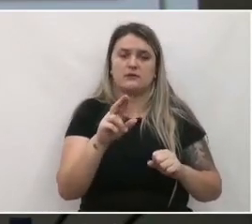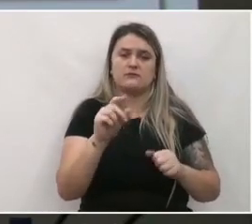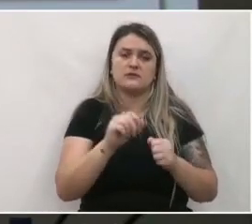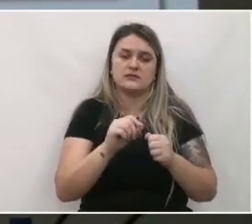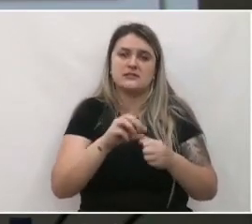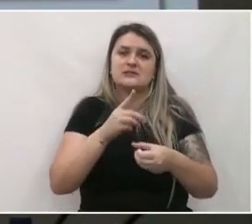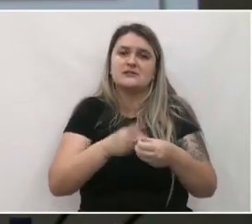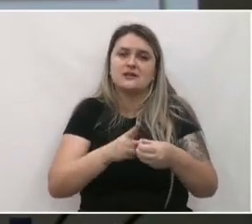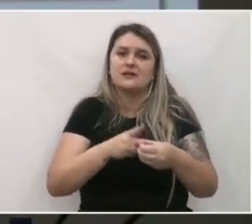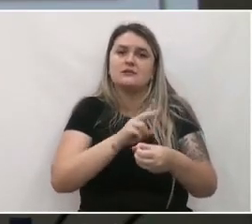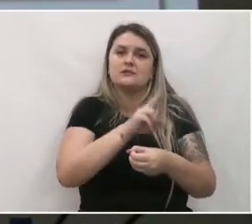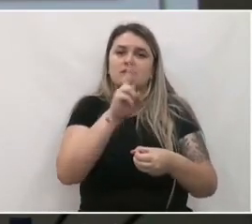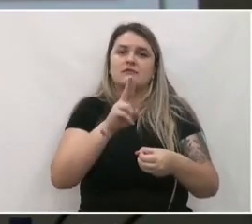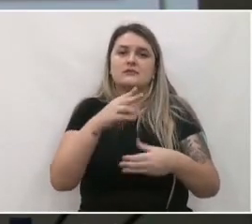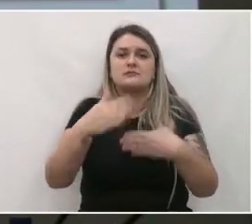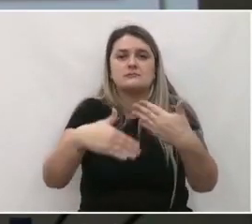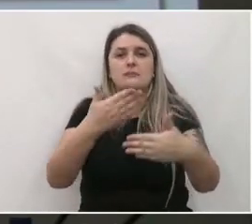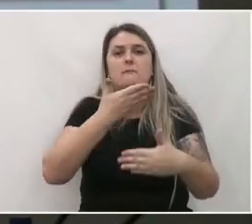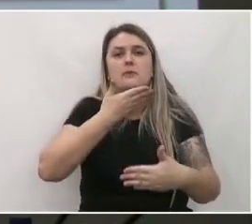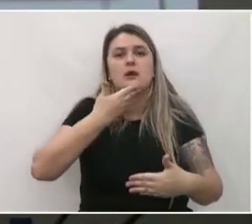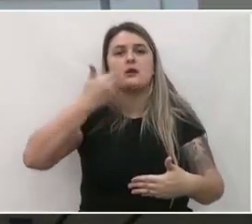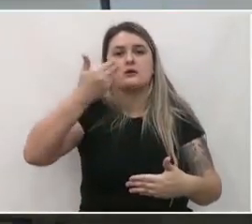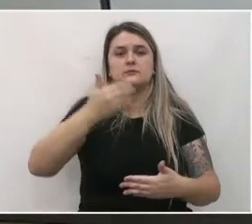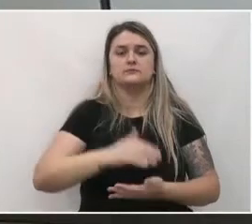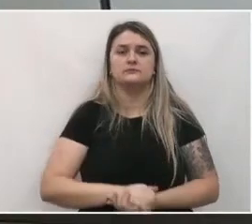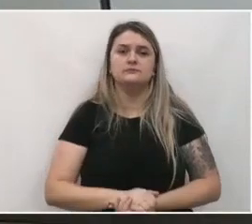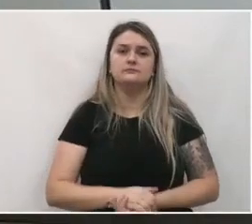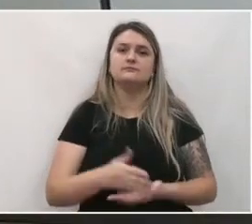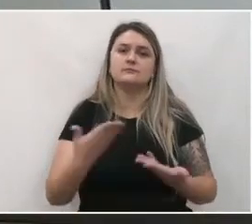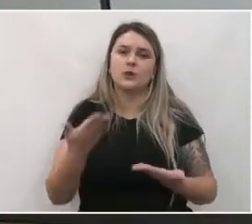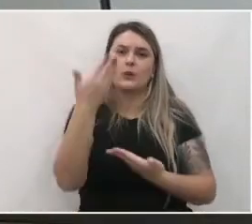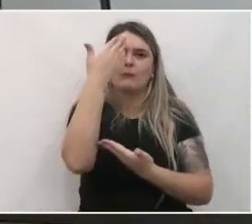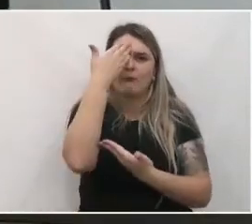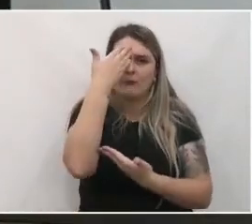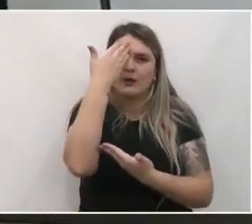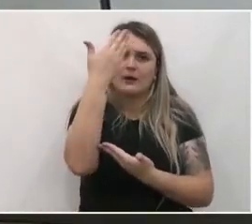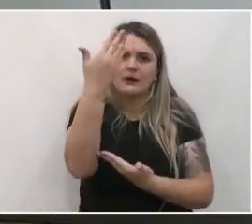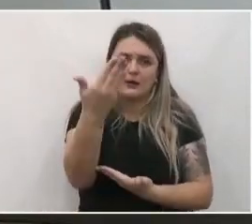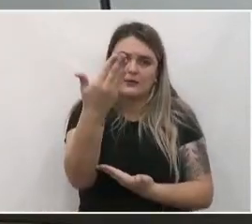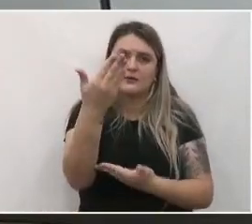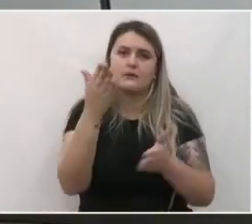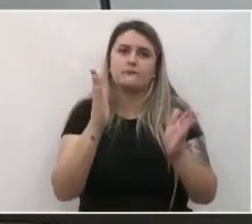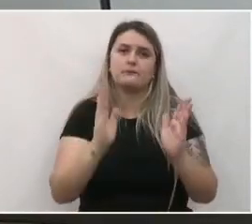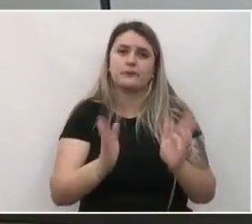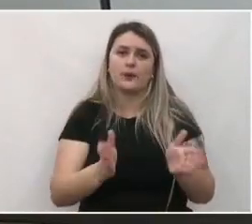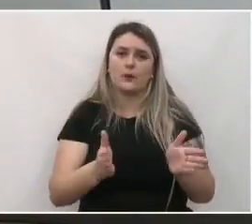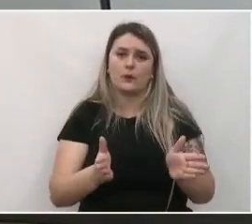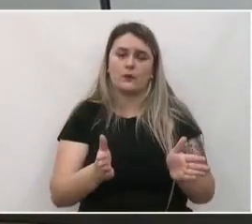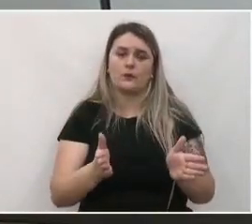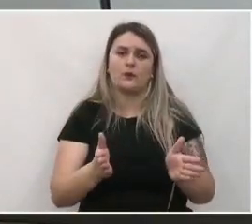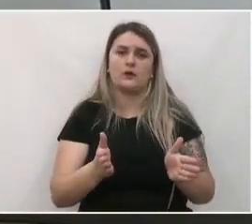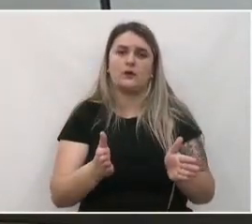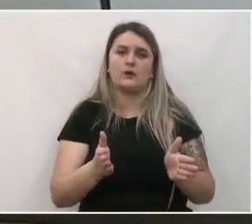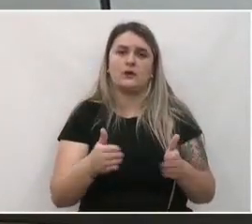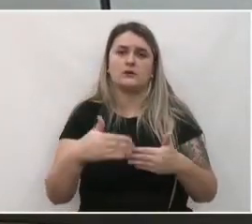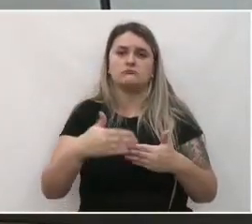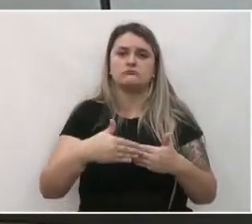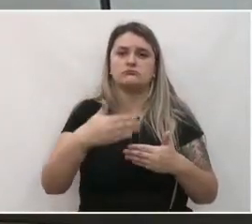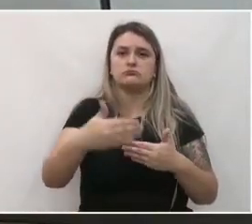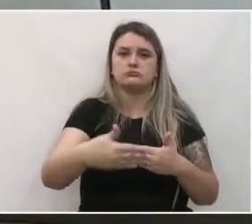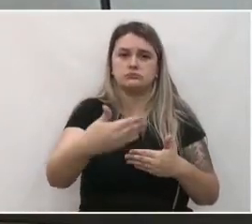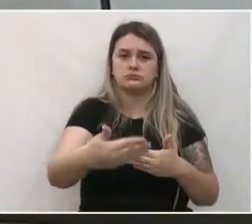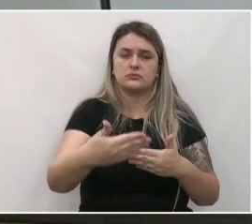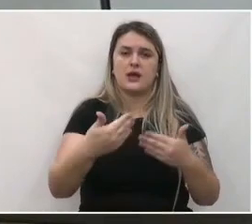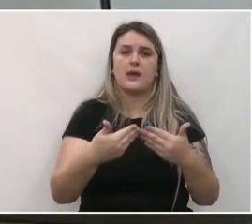Vitória uma cidade cada vez melhor. Desde já agradeço, agora a gente vai dar sequência